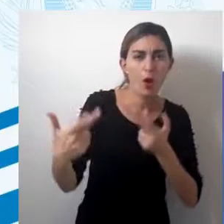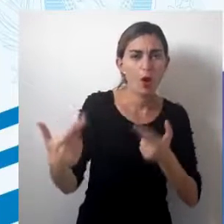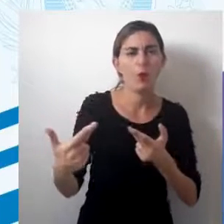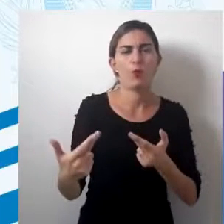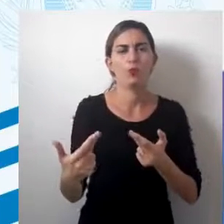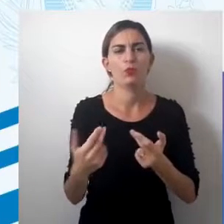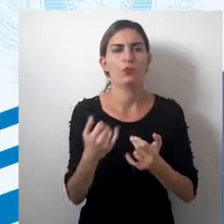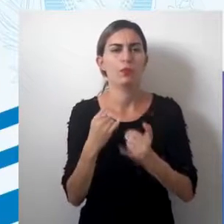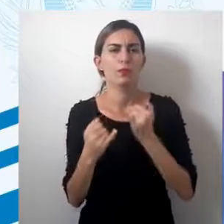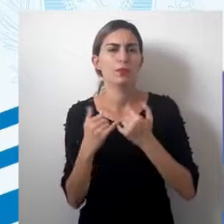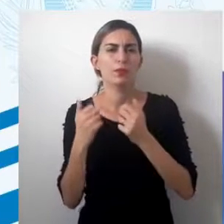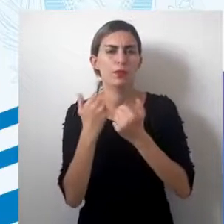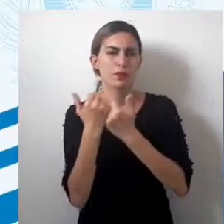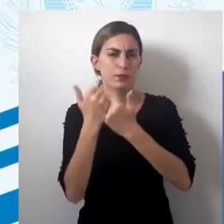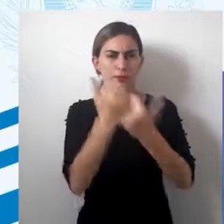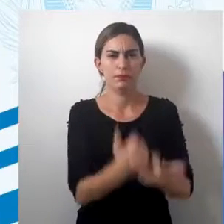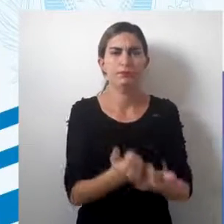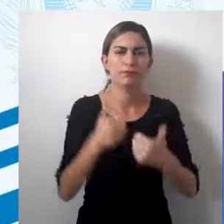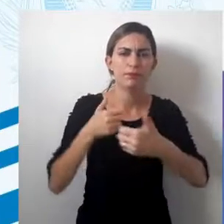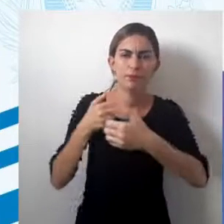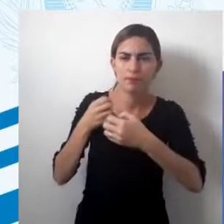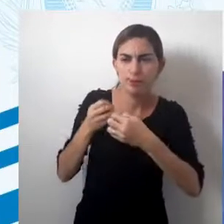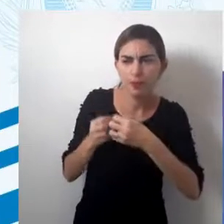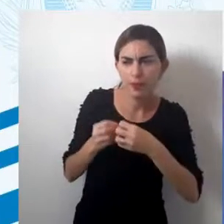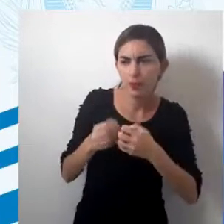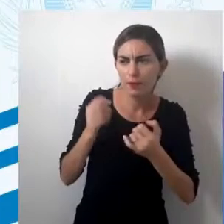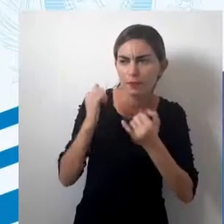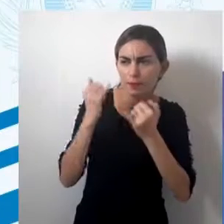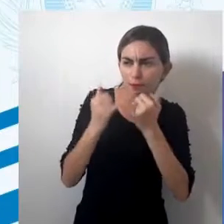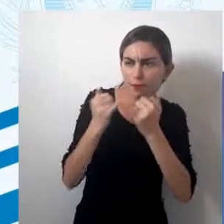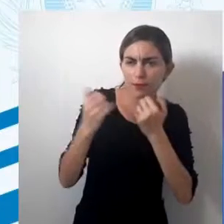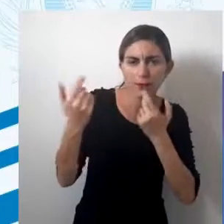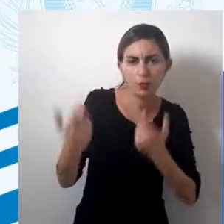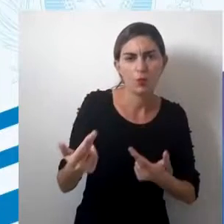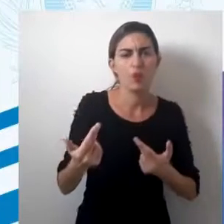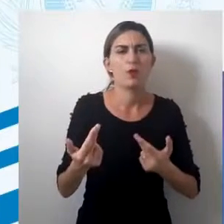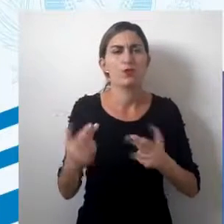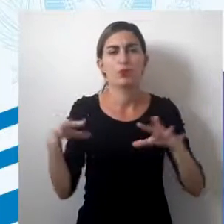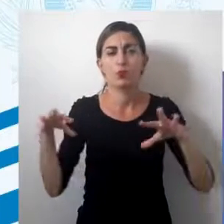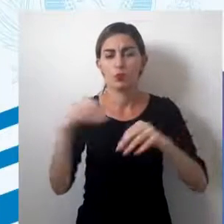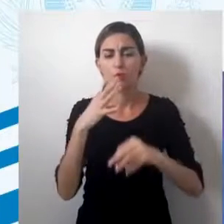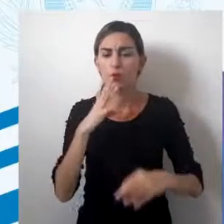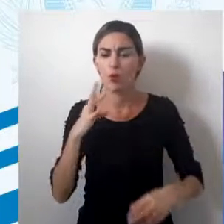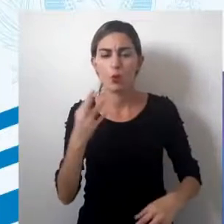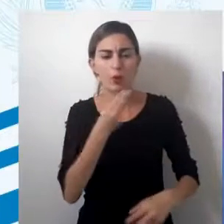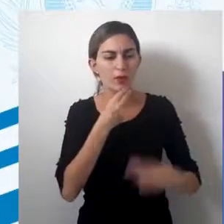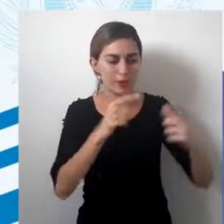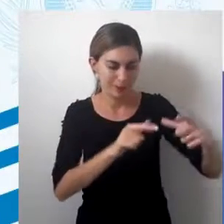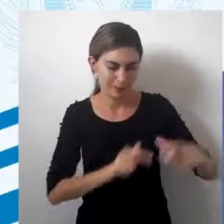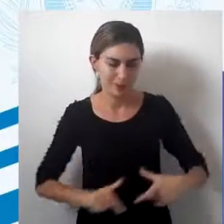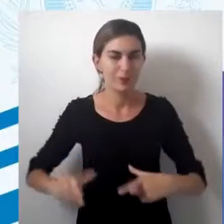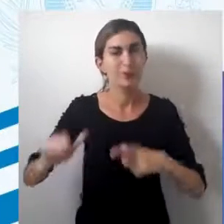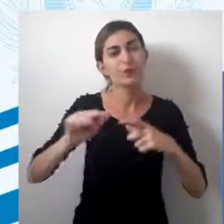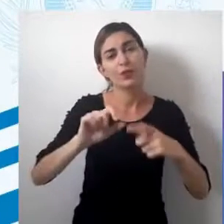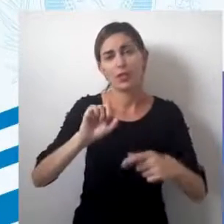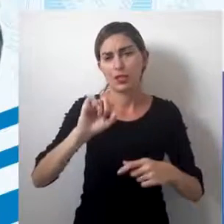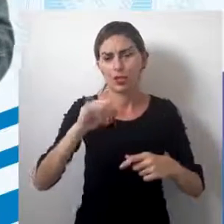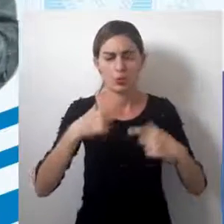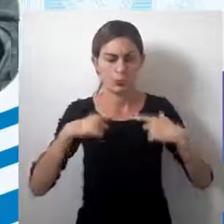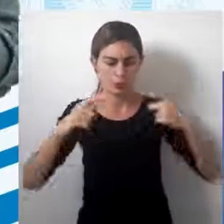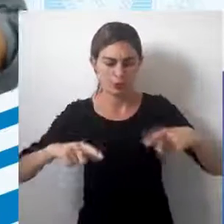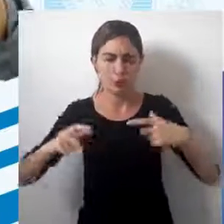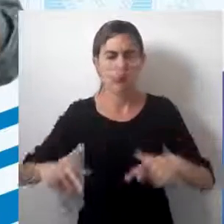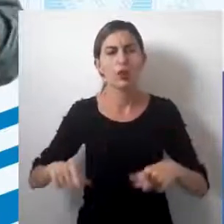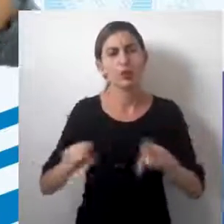e permite uma representação mais próxima do real, possibilitando todos os indivíduos conhecerem os lugares, ou seja, seus